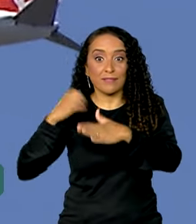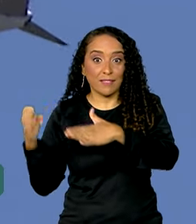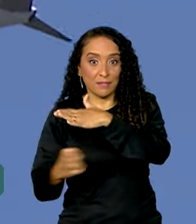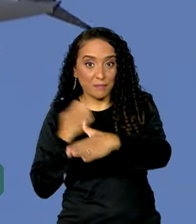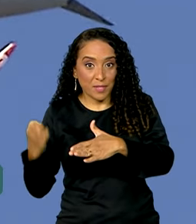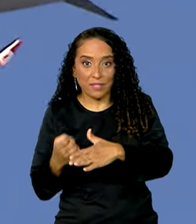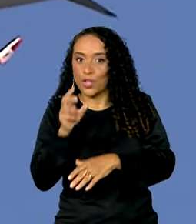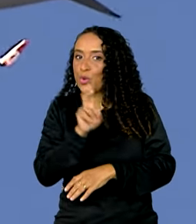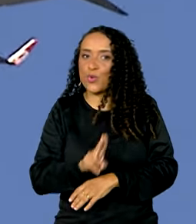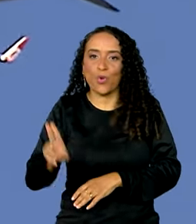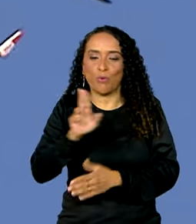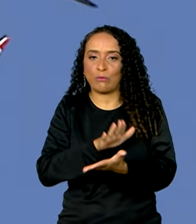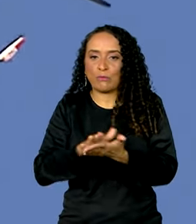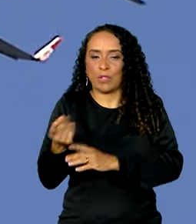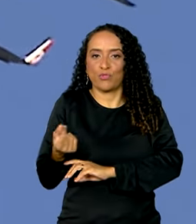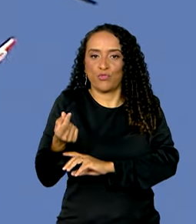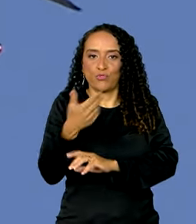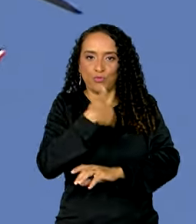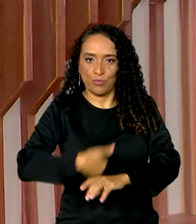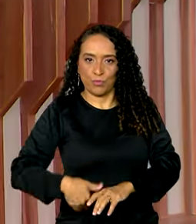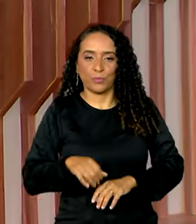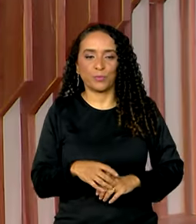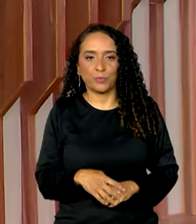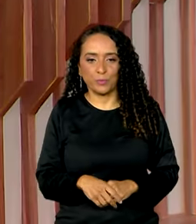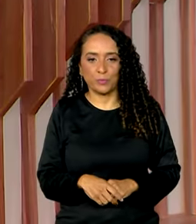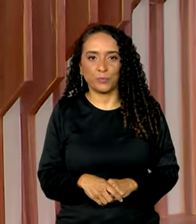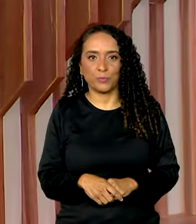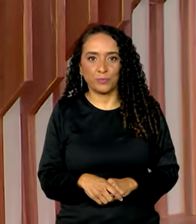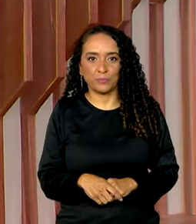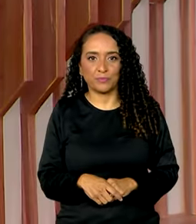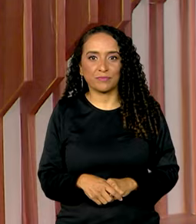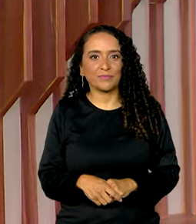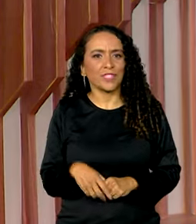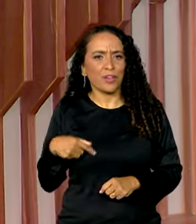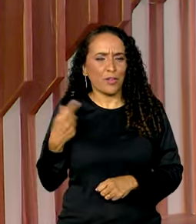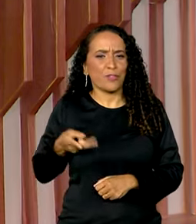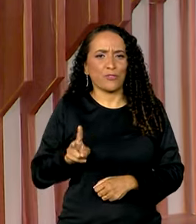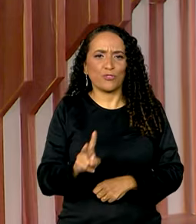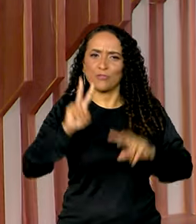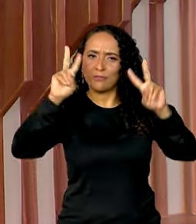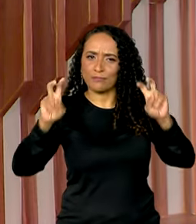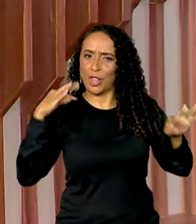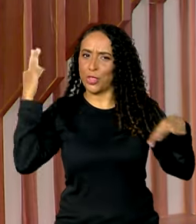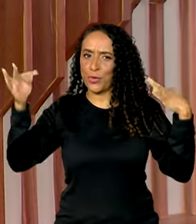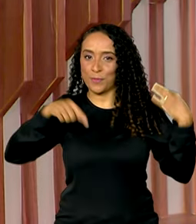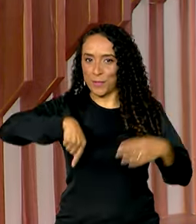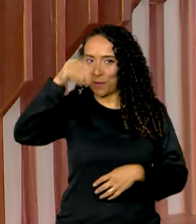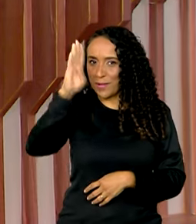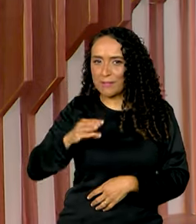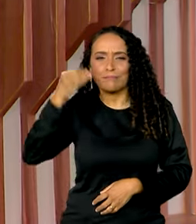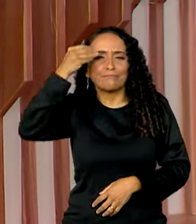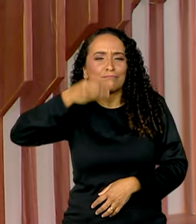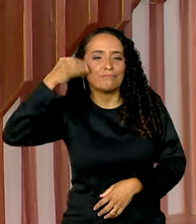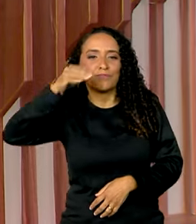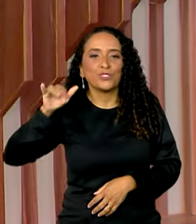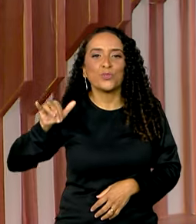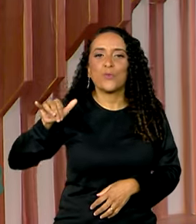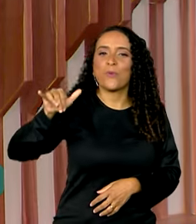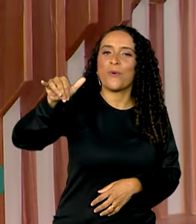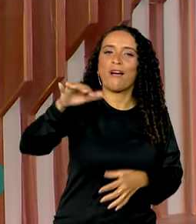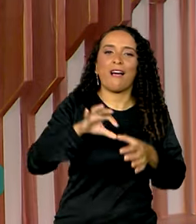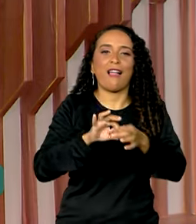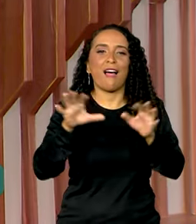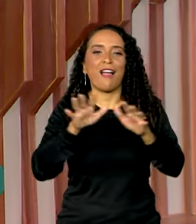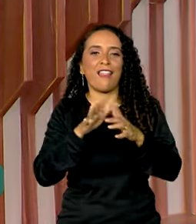e não utiliza recursos públicos. E a gente continua falando de turismo no Brasil, porque experiências ao